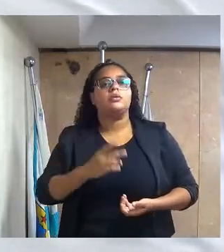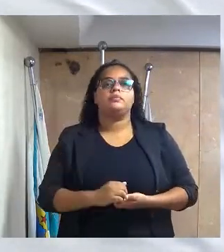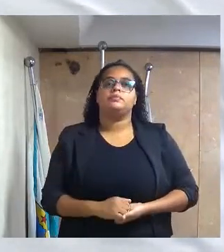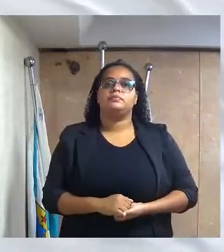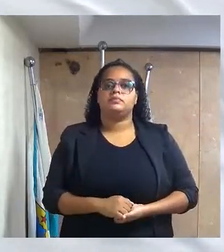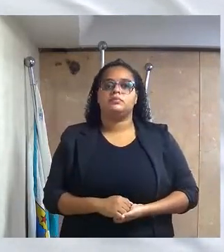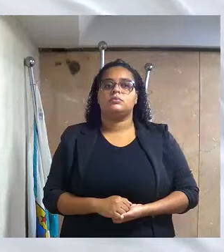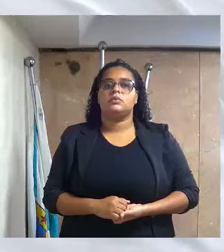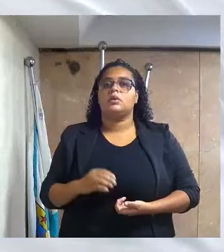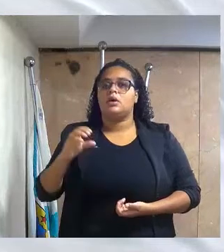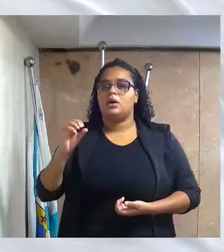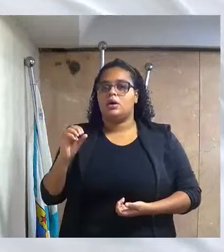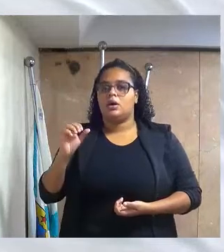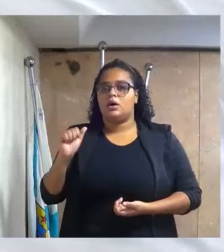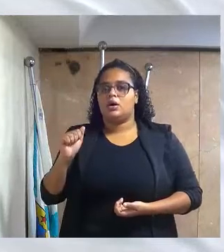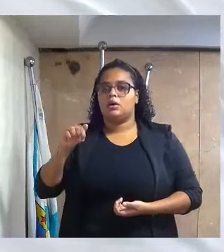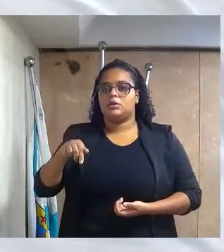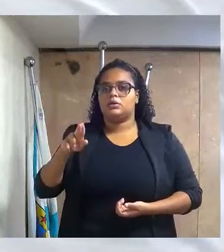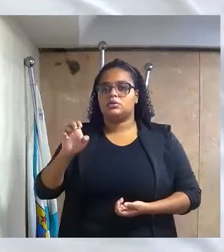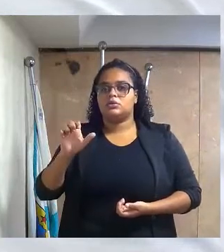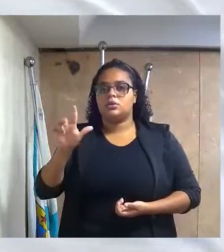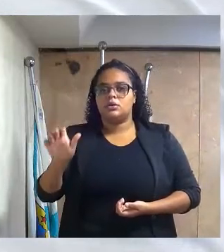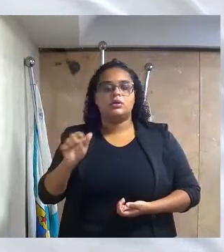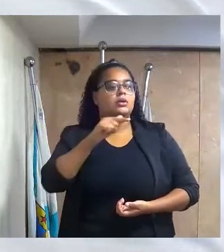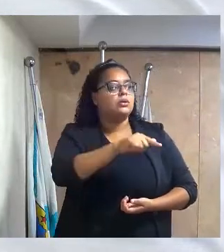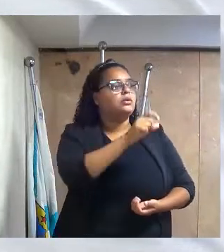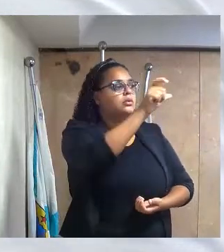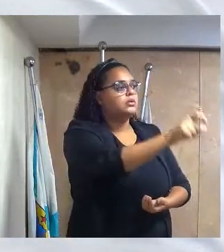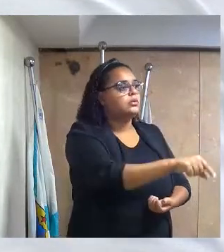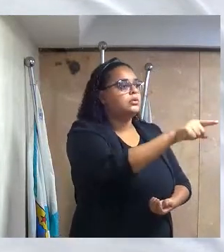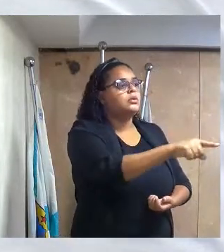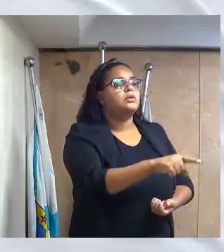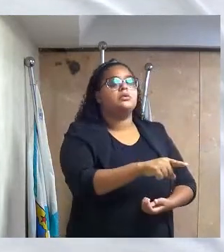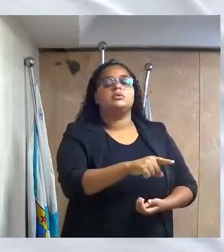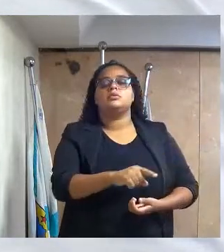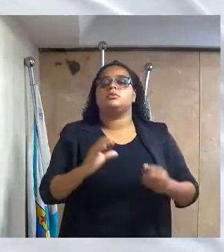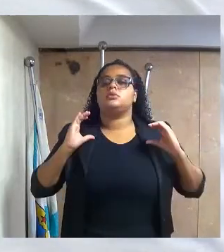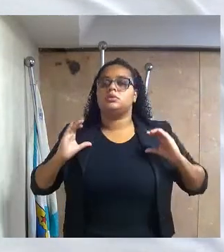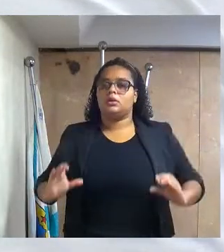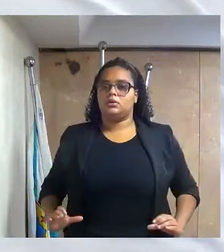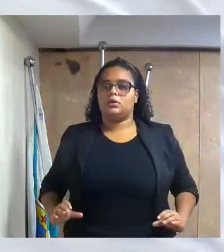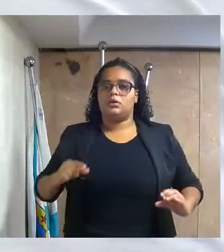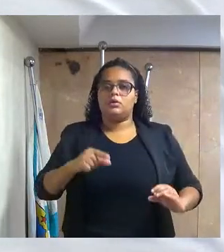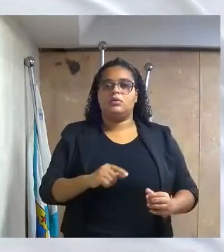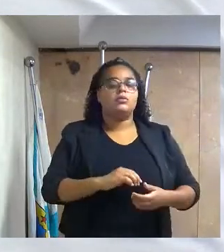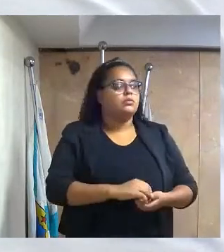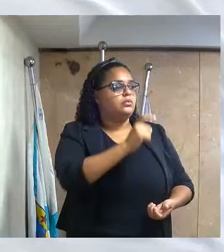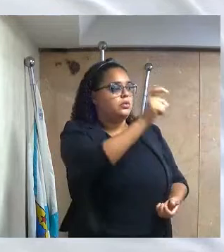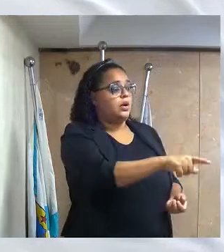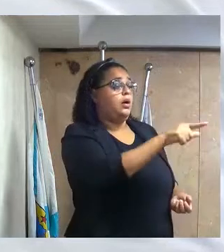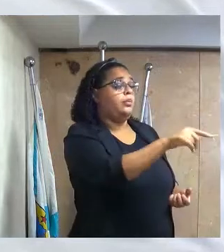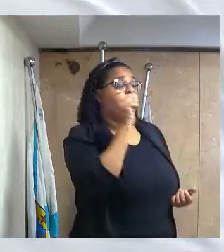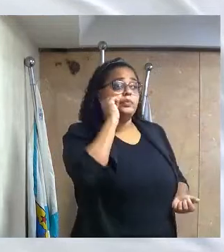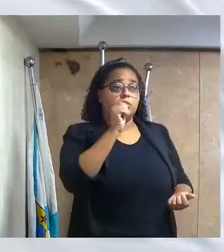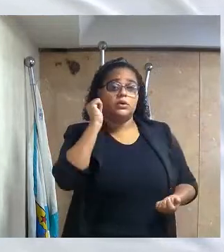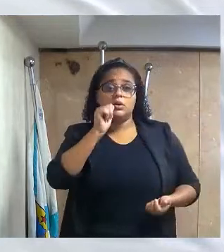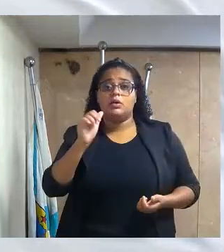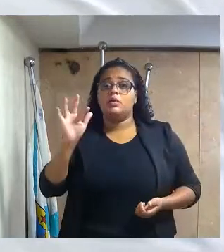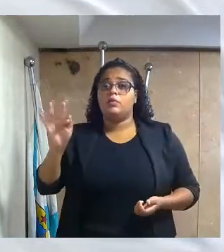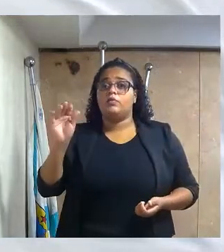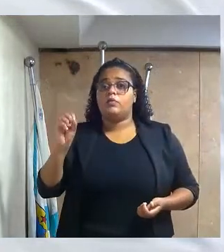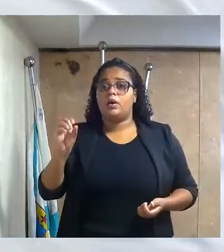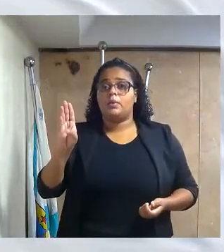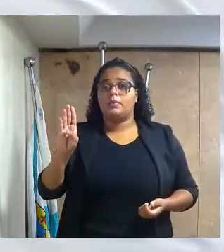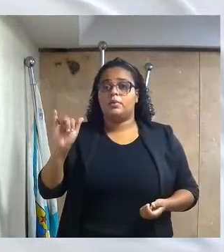Axelê Silva do Carmo, ortogando o título do cidadão Duque Caxiense, a ilustríssima senhora Fabiano